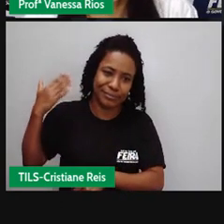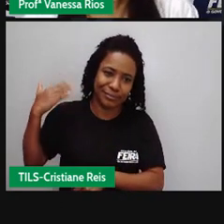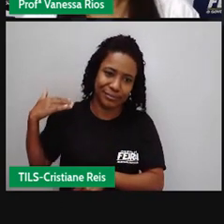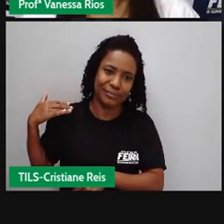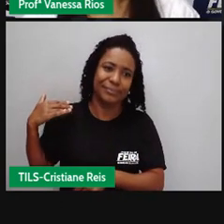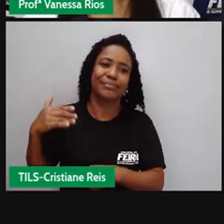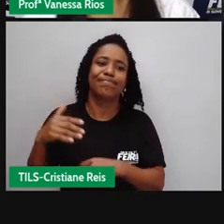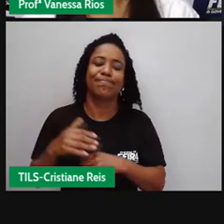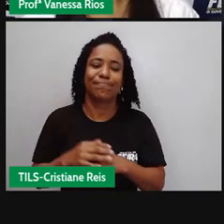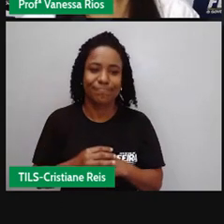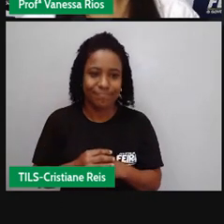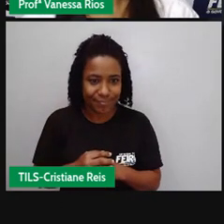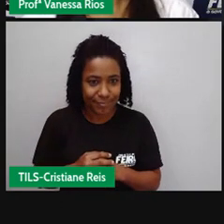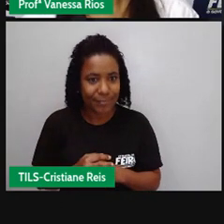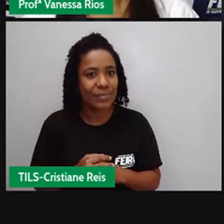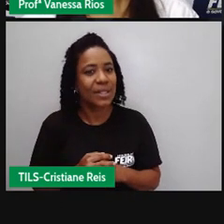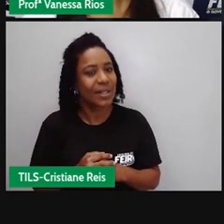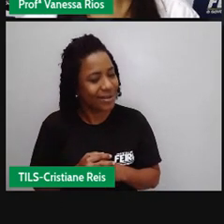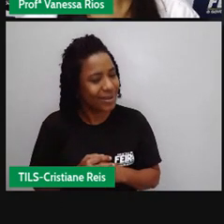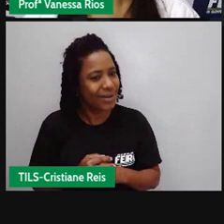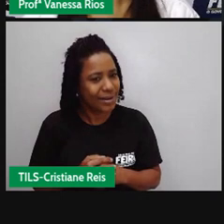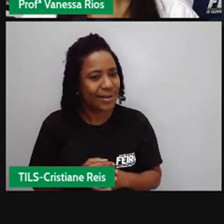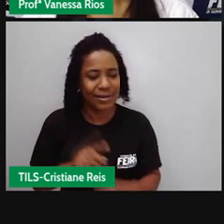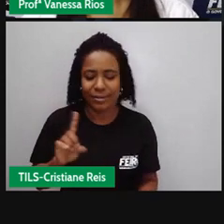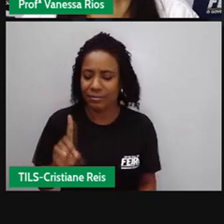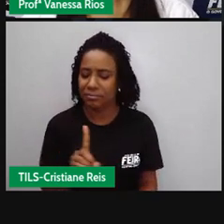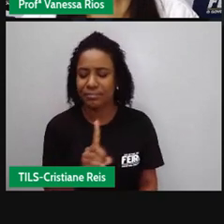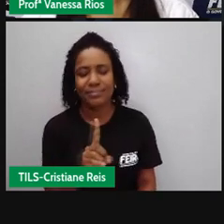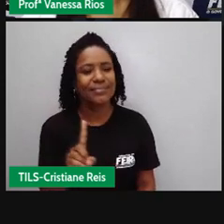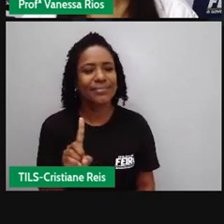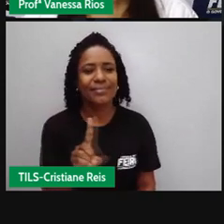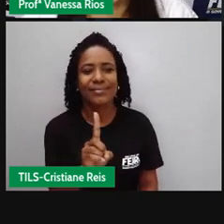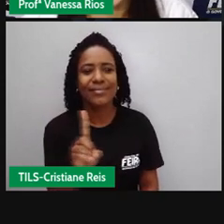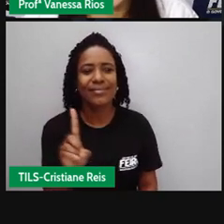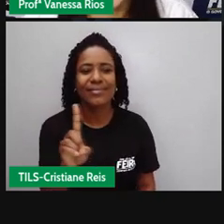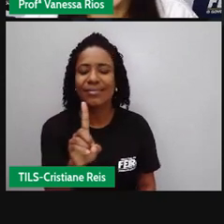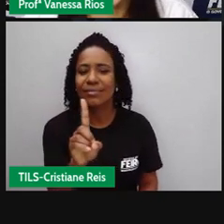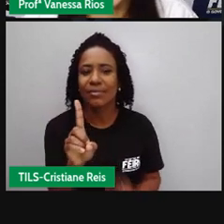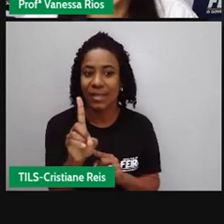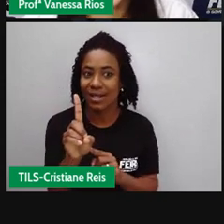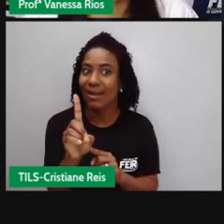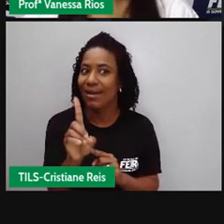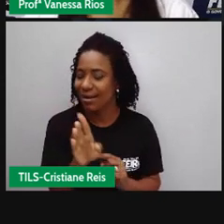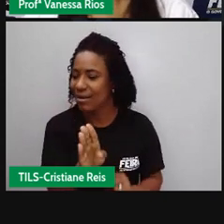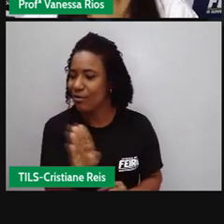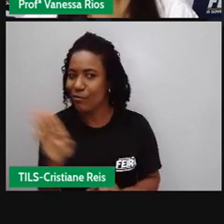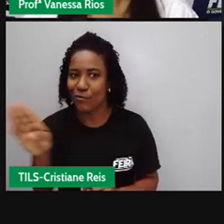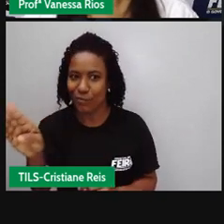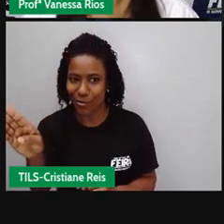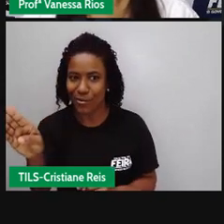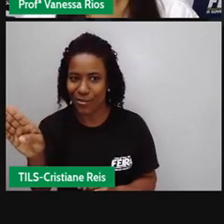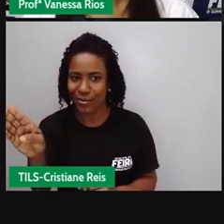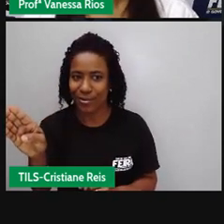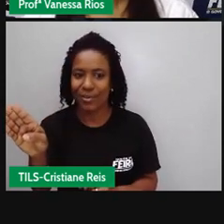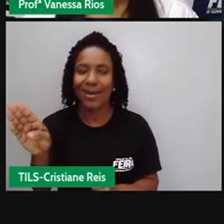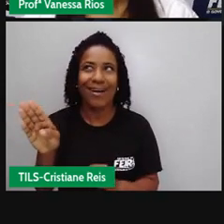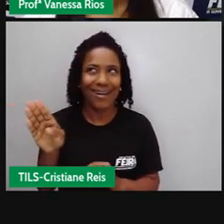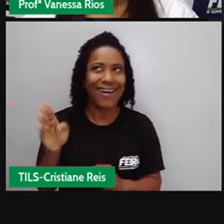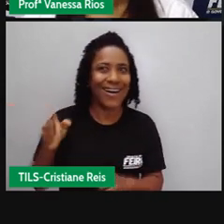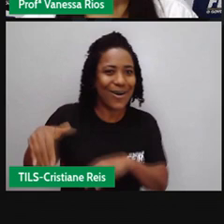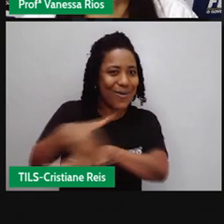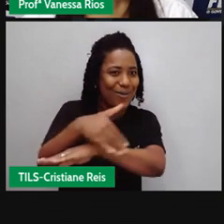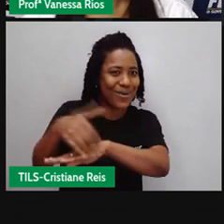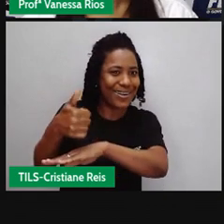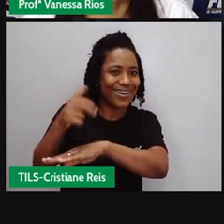o homem sabe que subindo a rua 15 vai dar no cinema o elite sobe a